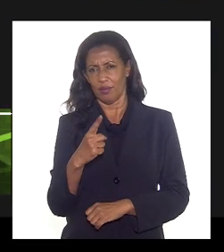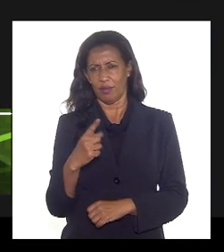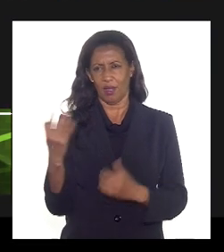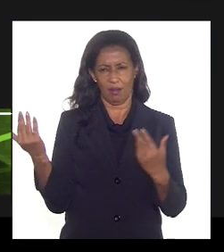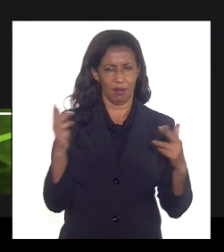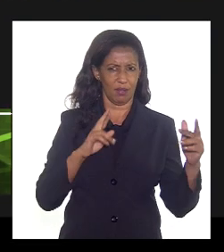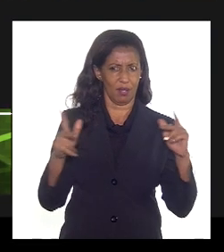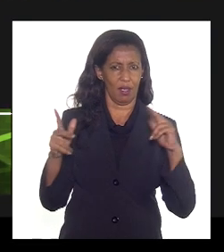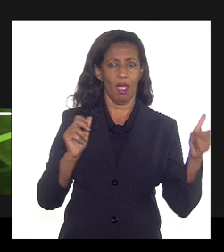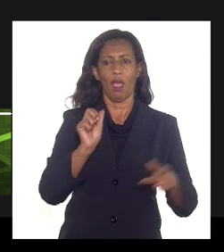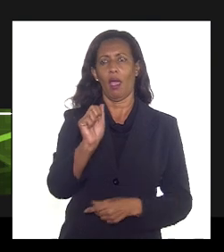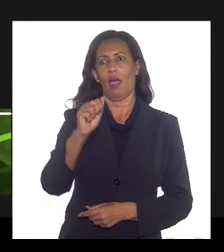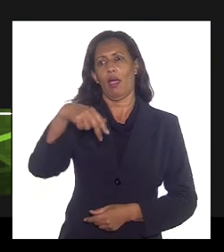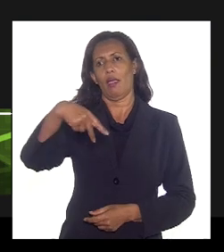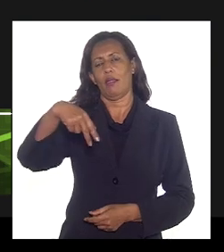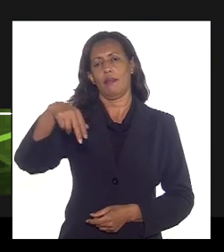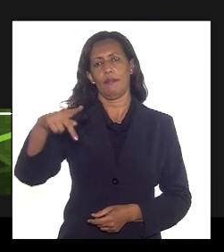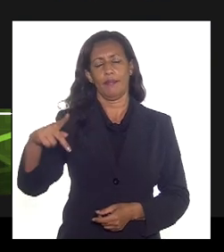ANP, por favor.